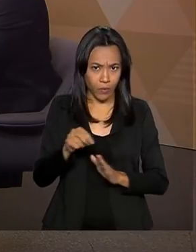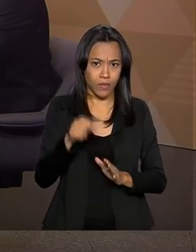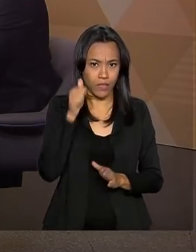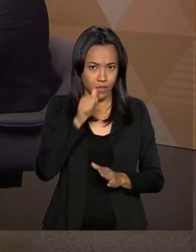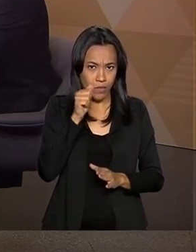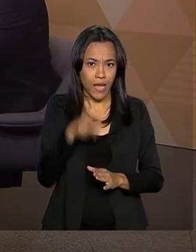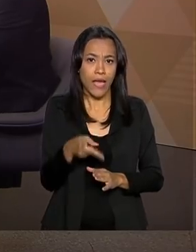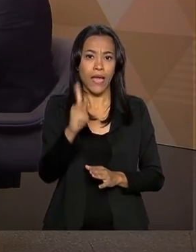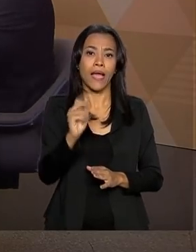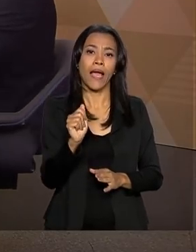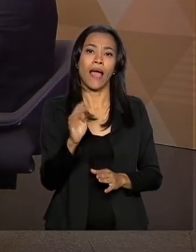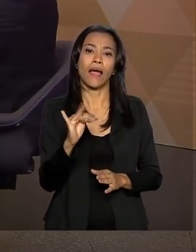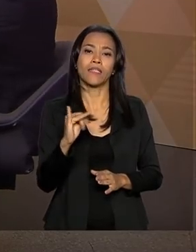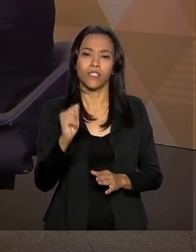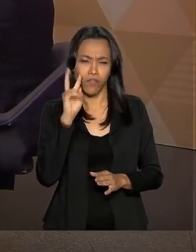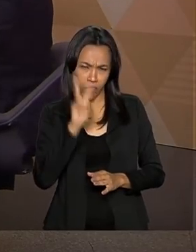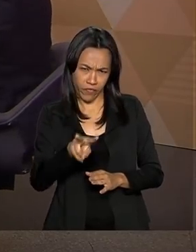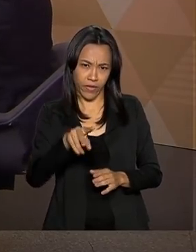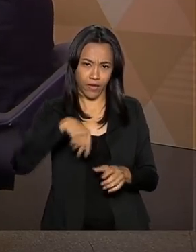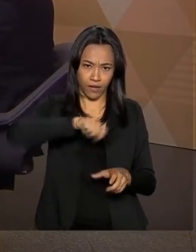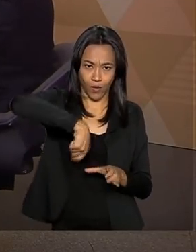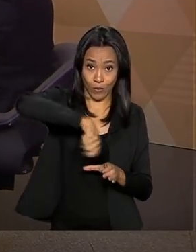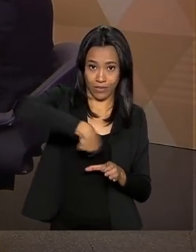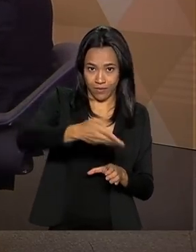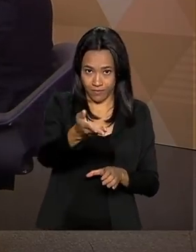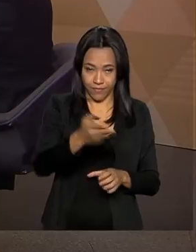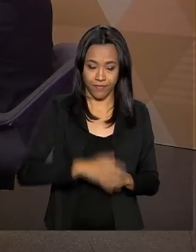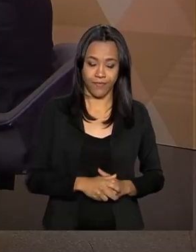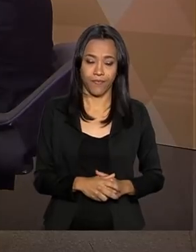ela é cozinheira. Vamos ver qual a questão que ela nos traz.